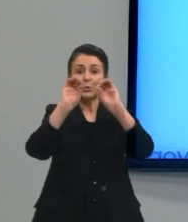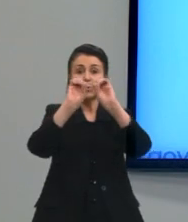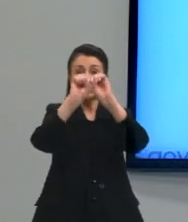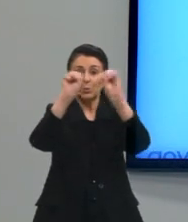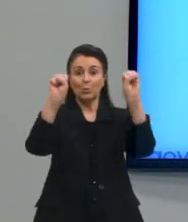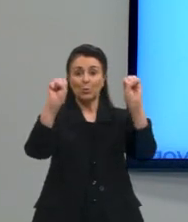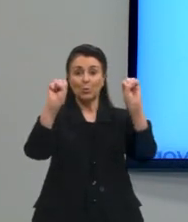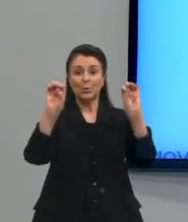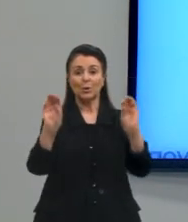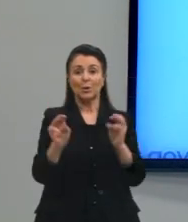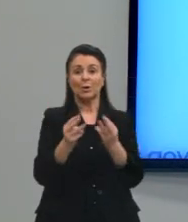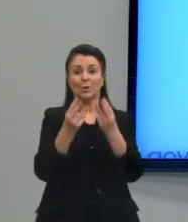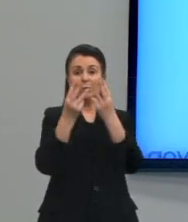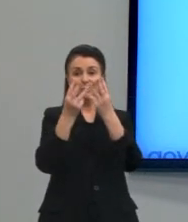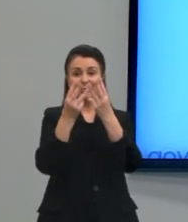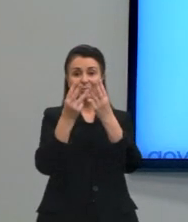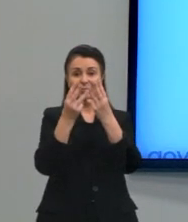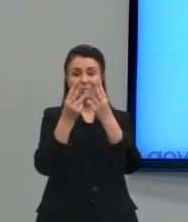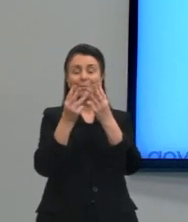variação regional.